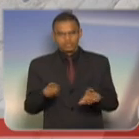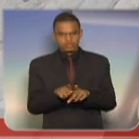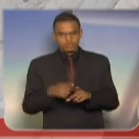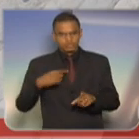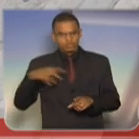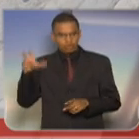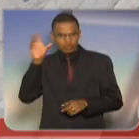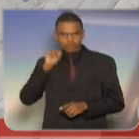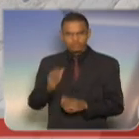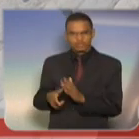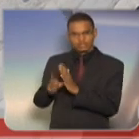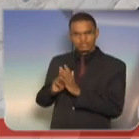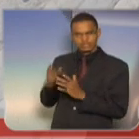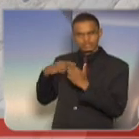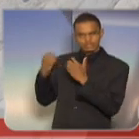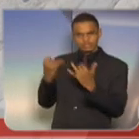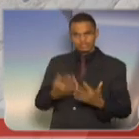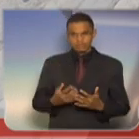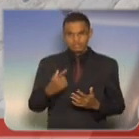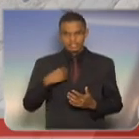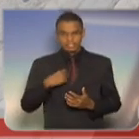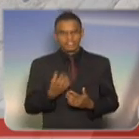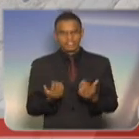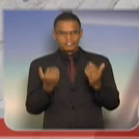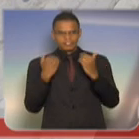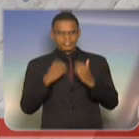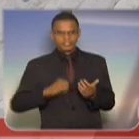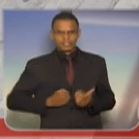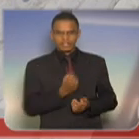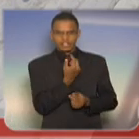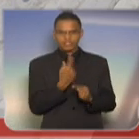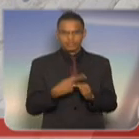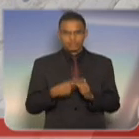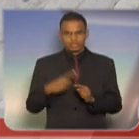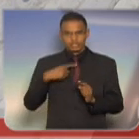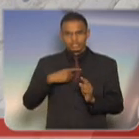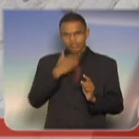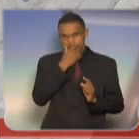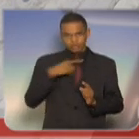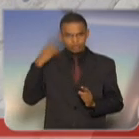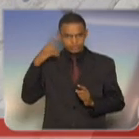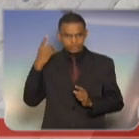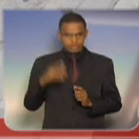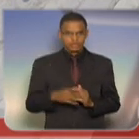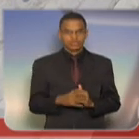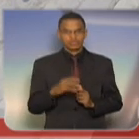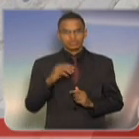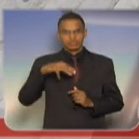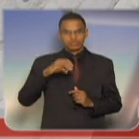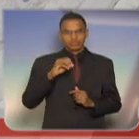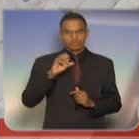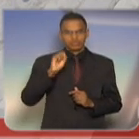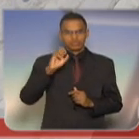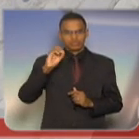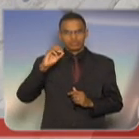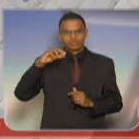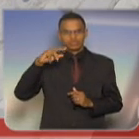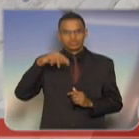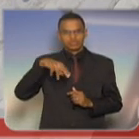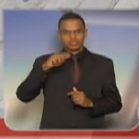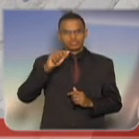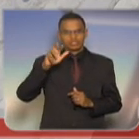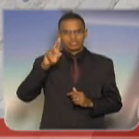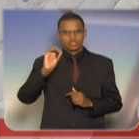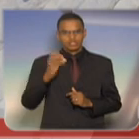antecessora aqui no discurso, se sentindo indignada porque o nosso querido amigo, o deputado Jair Bolsonaro, teria citado o nome